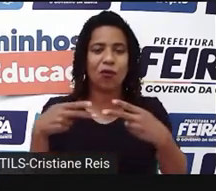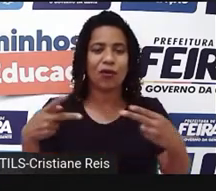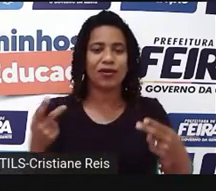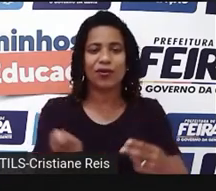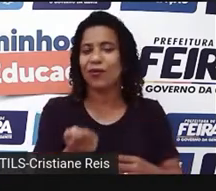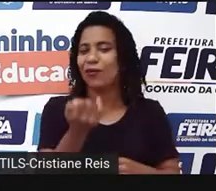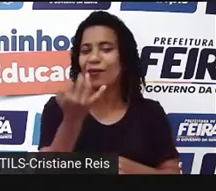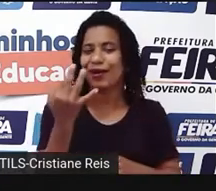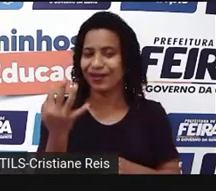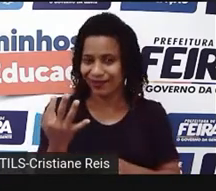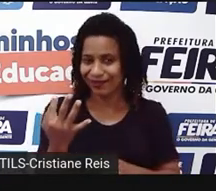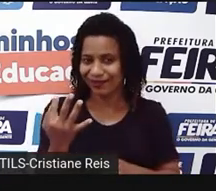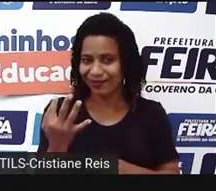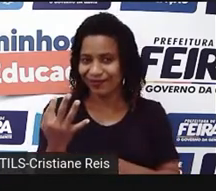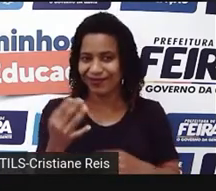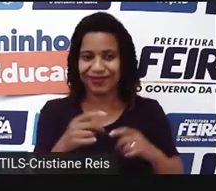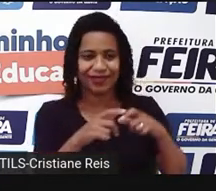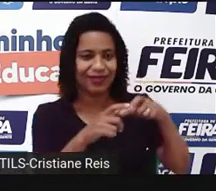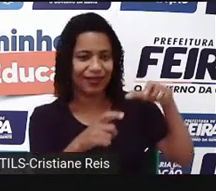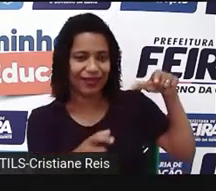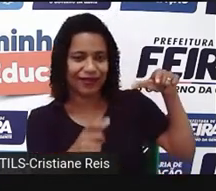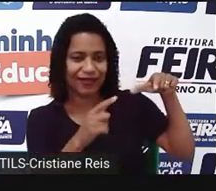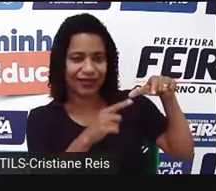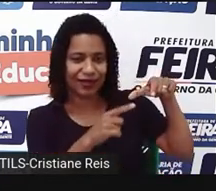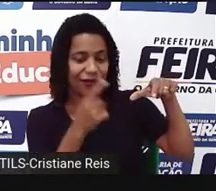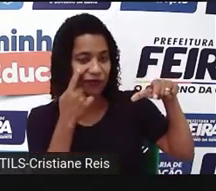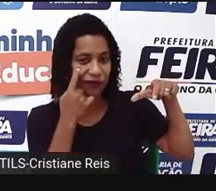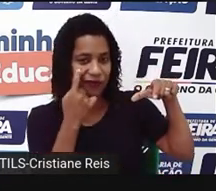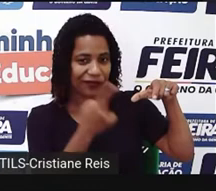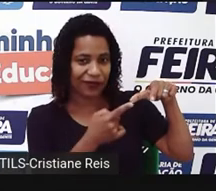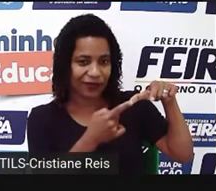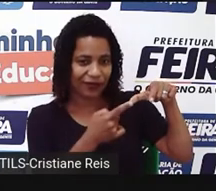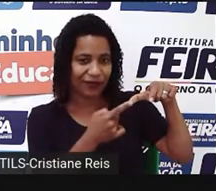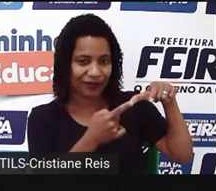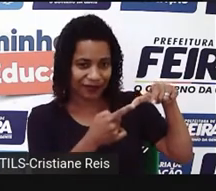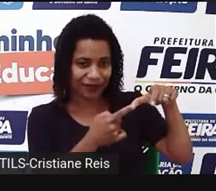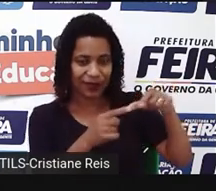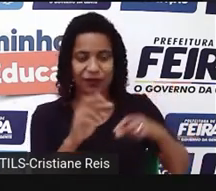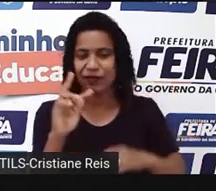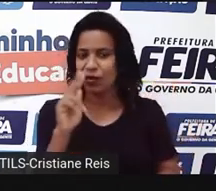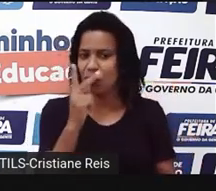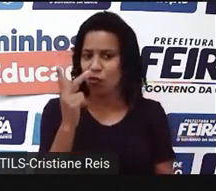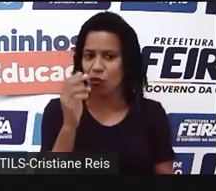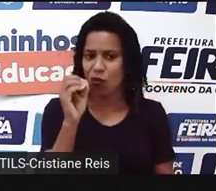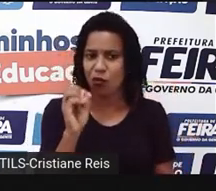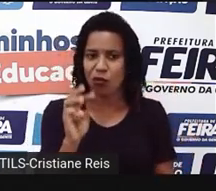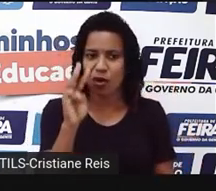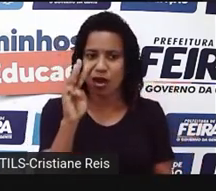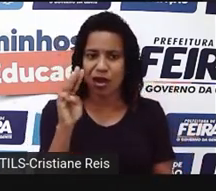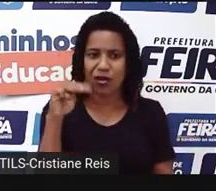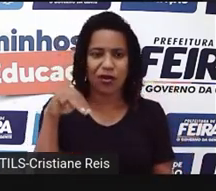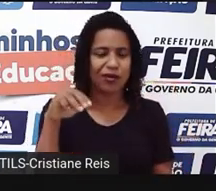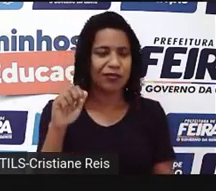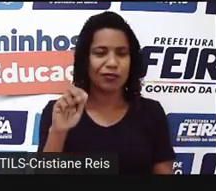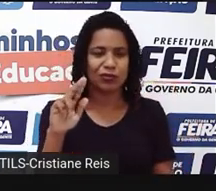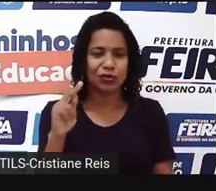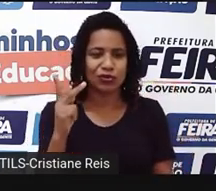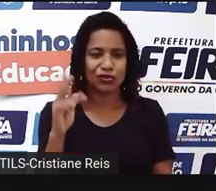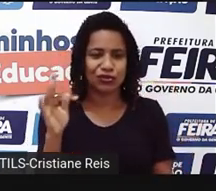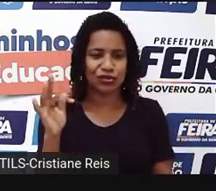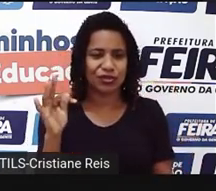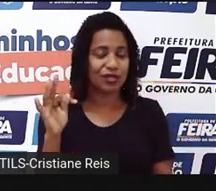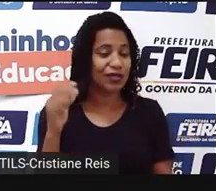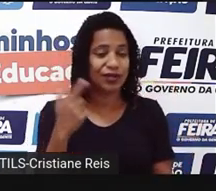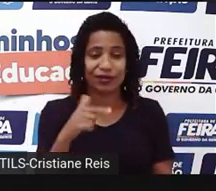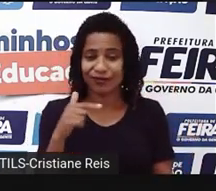dessa nota fiscal. Então, vejam que eu já não utilizo mais a expressão how much. How much é apenas